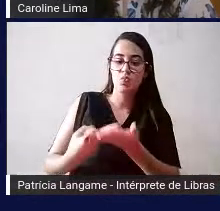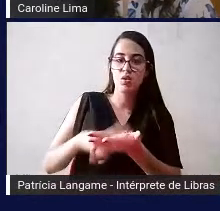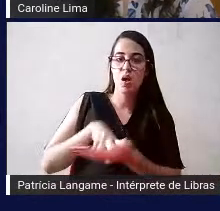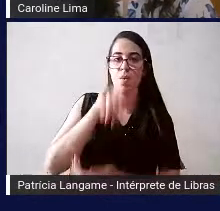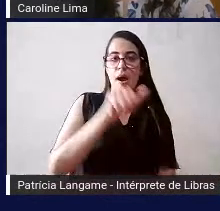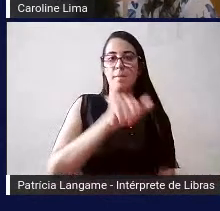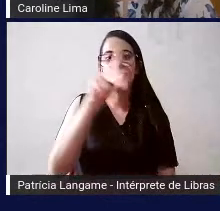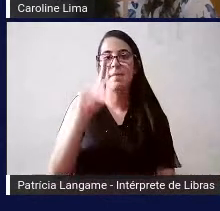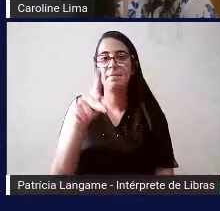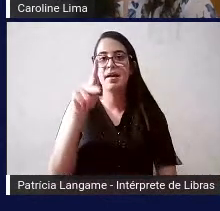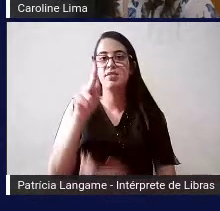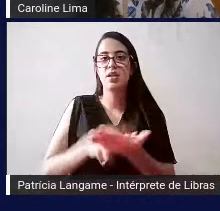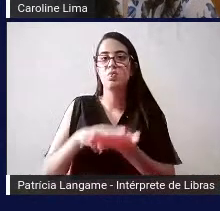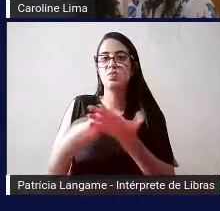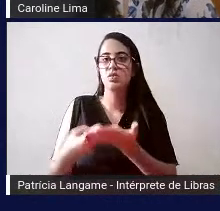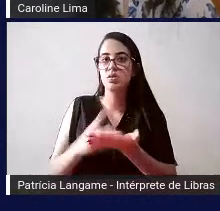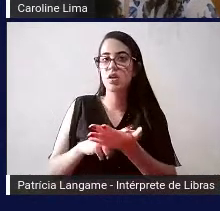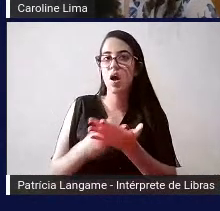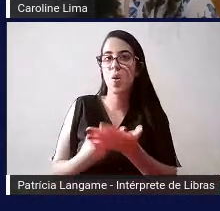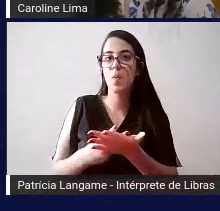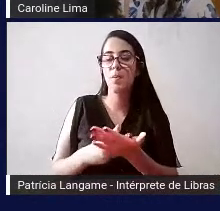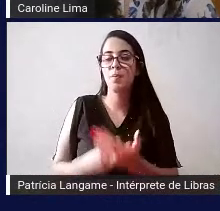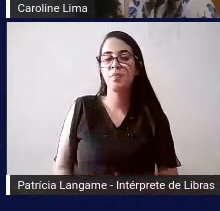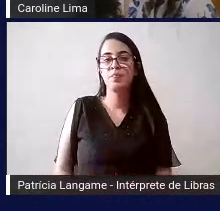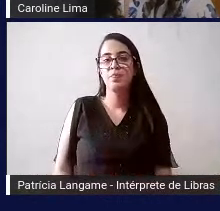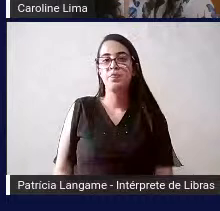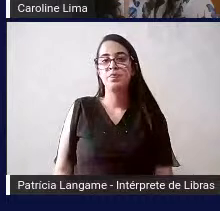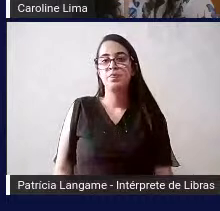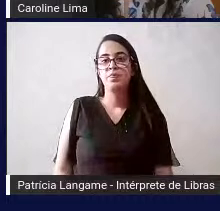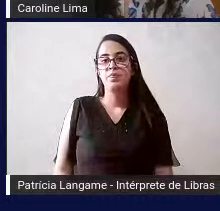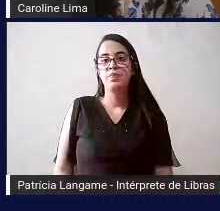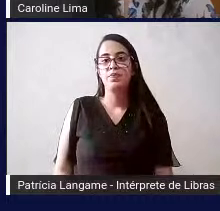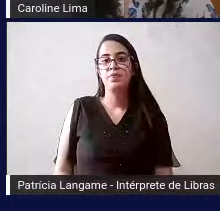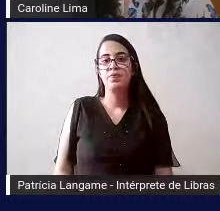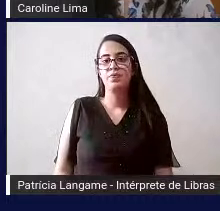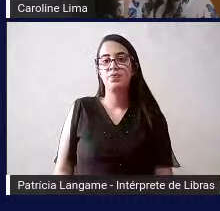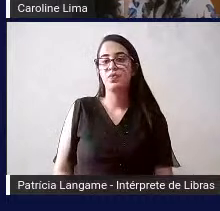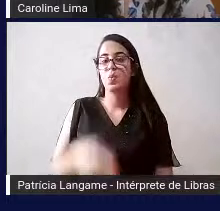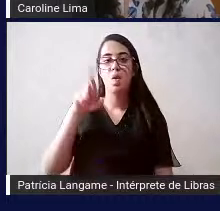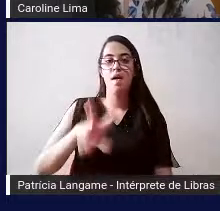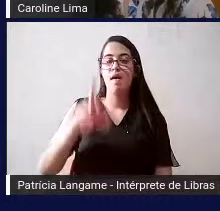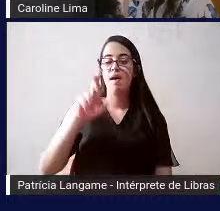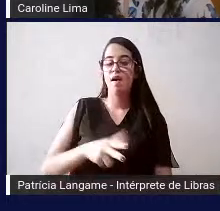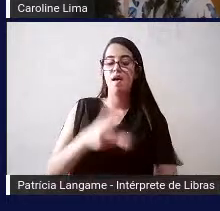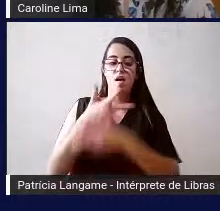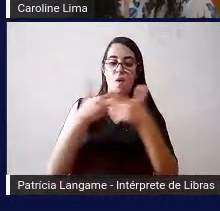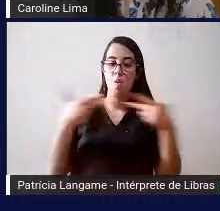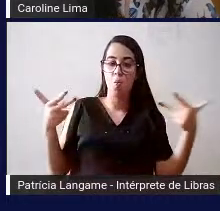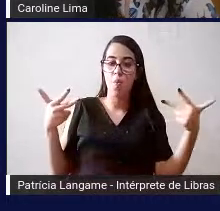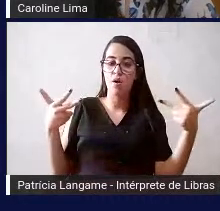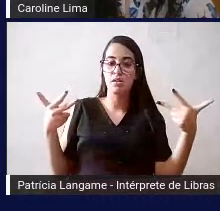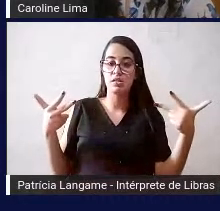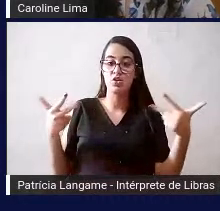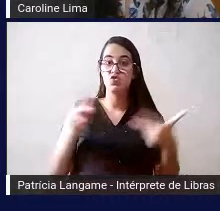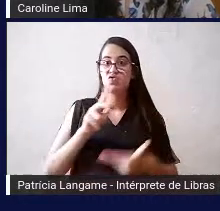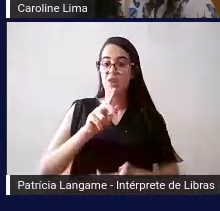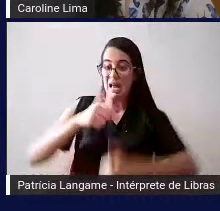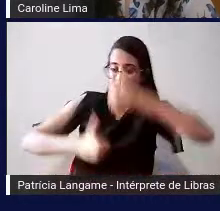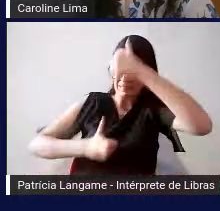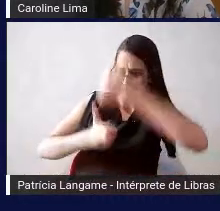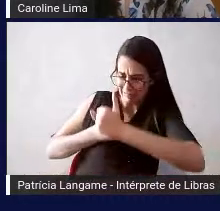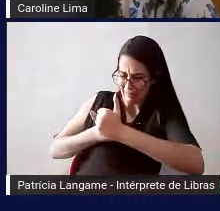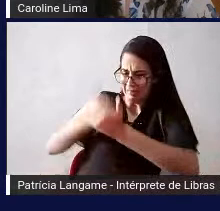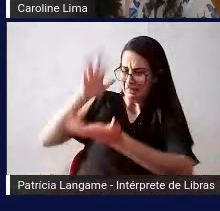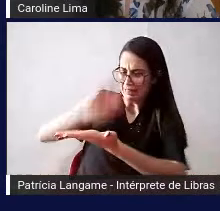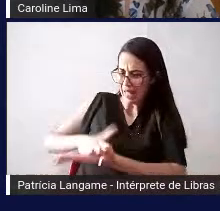eles não são algo não são algo não são coisas que que vão substituir uma pessoa que